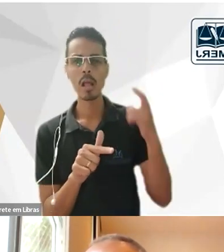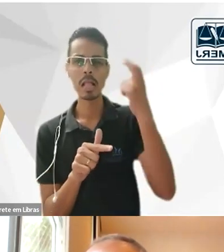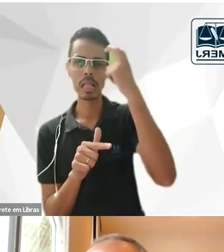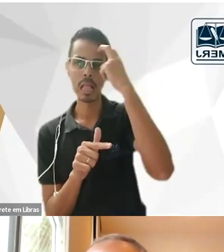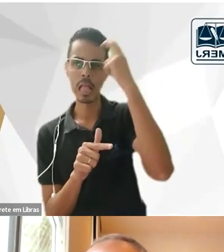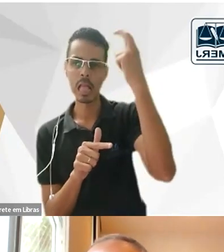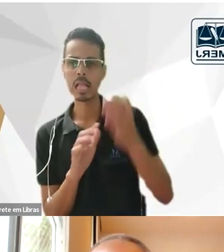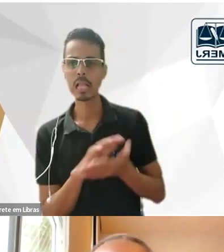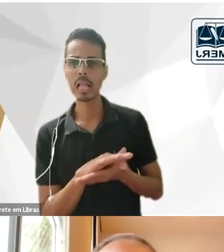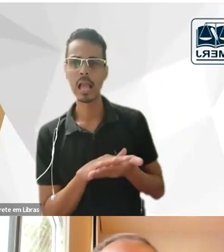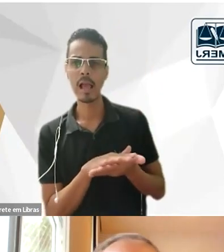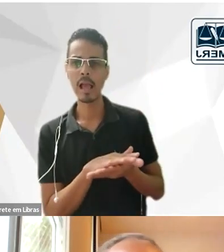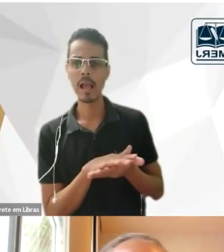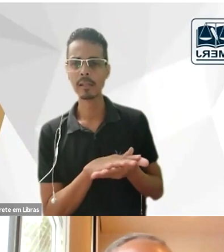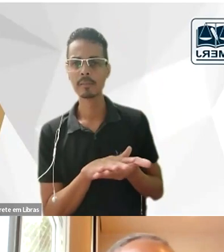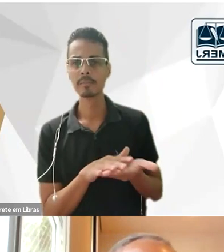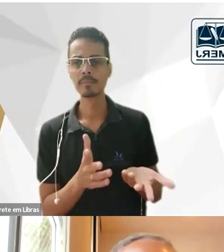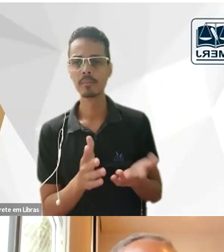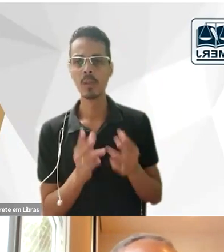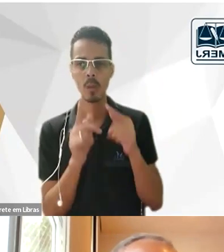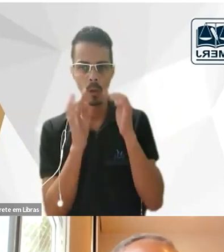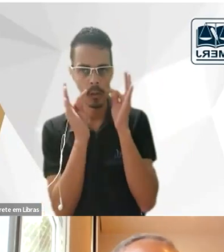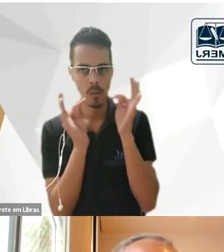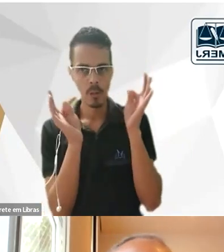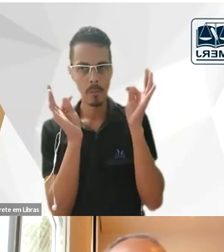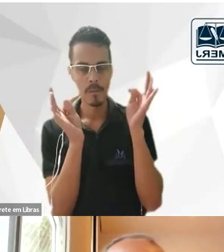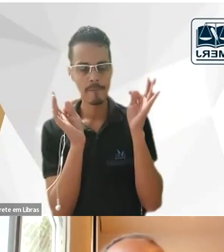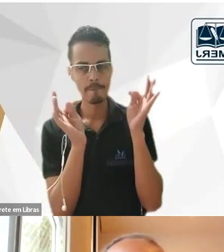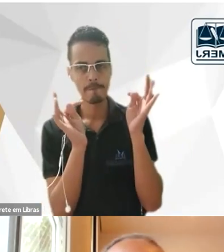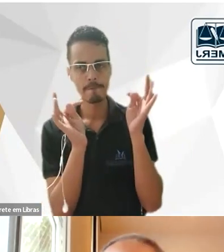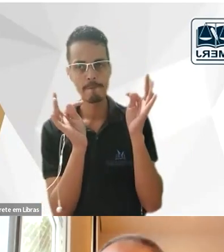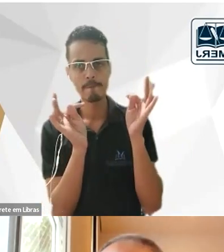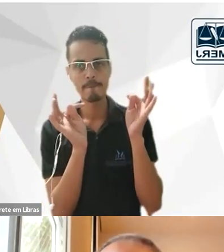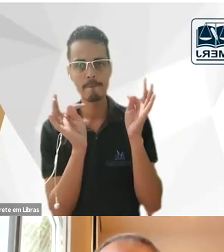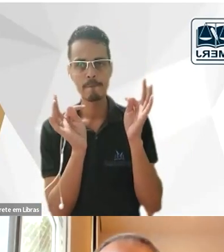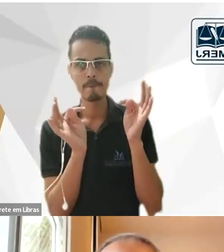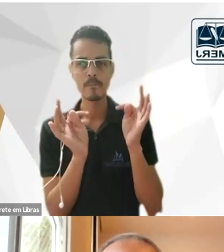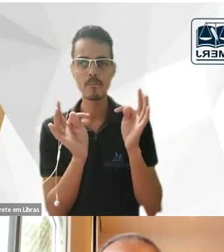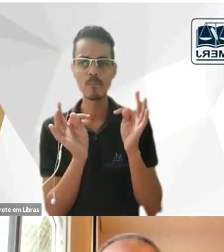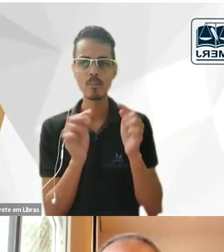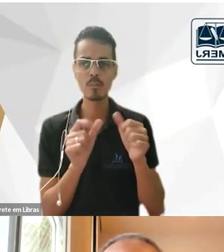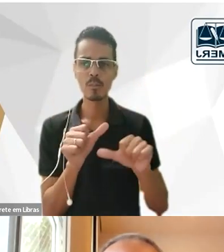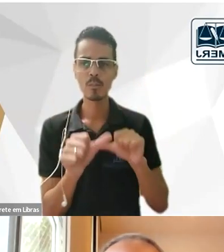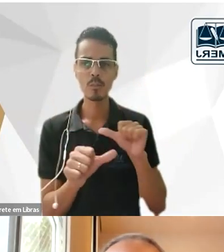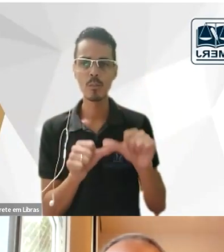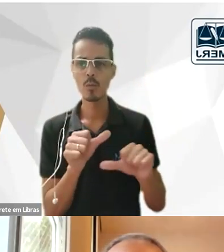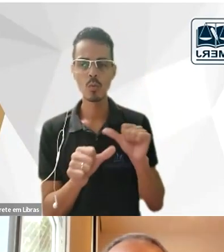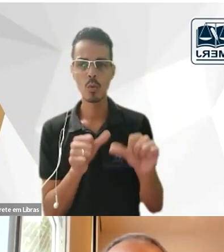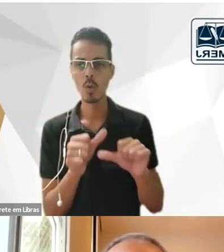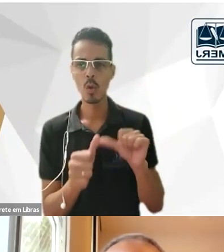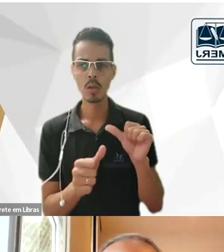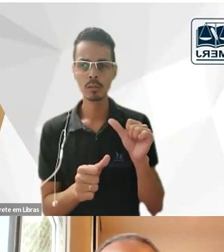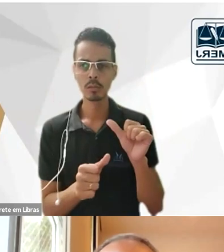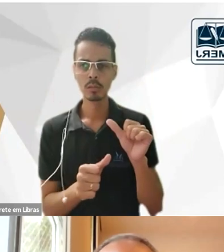enfim e aí o Tobias Barreto talvez mudando o polo de conhecimento do